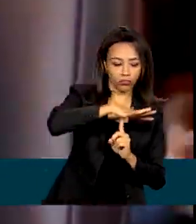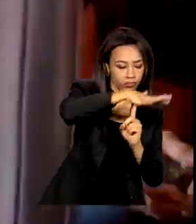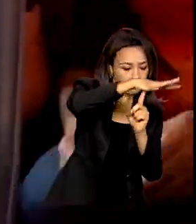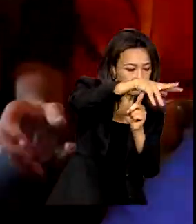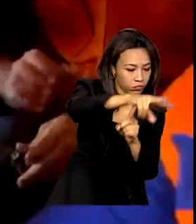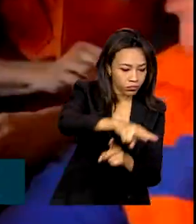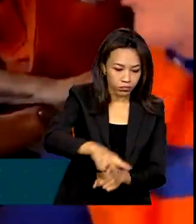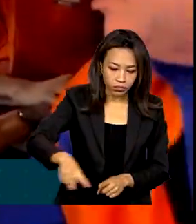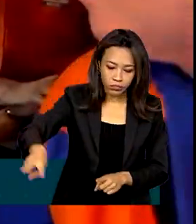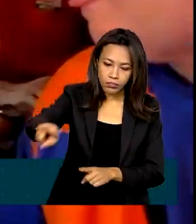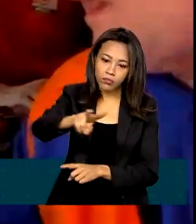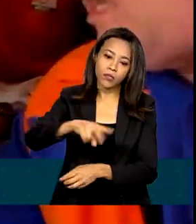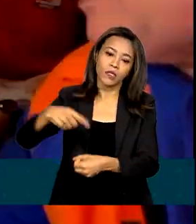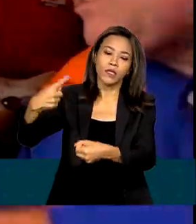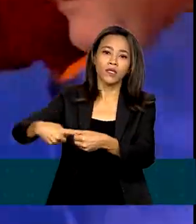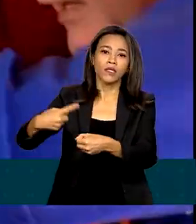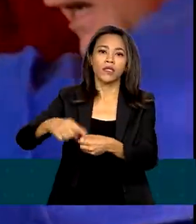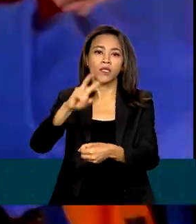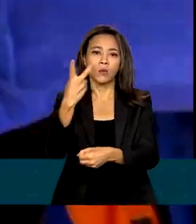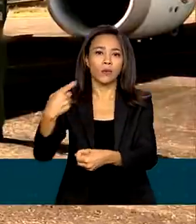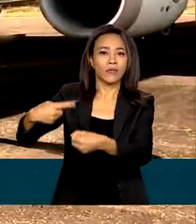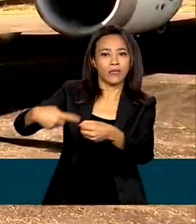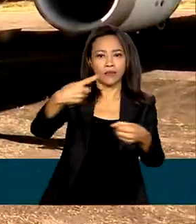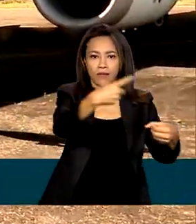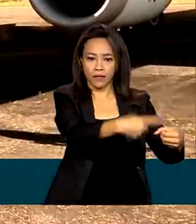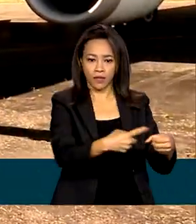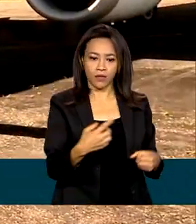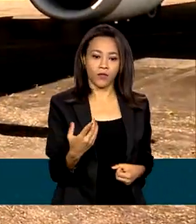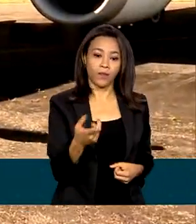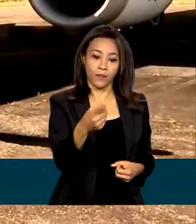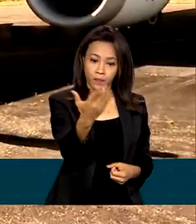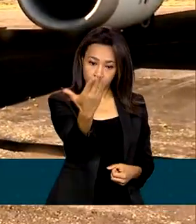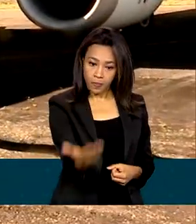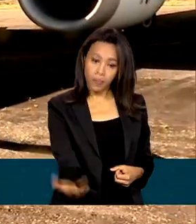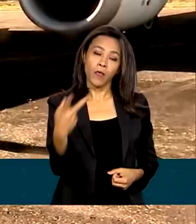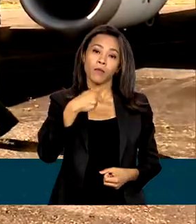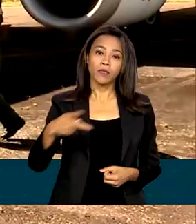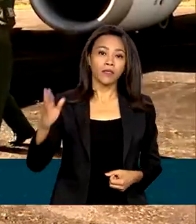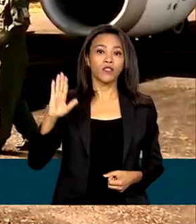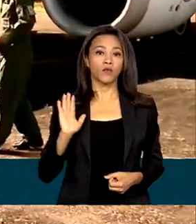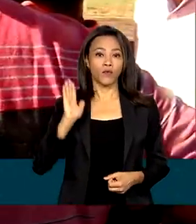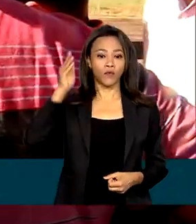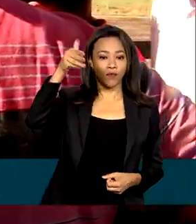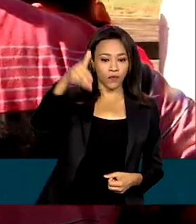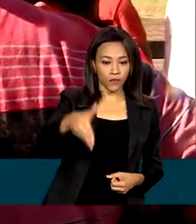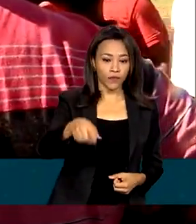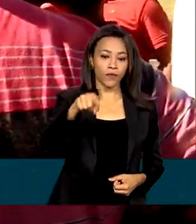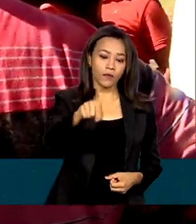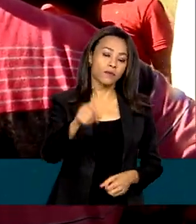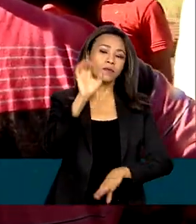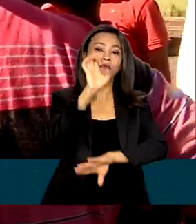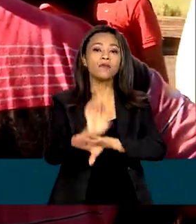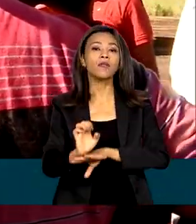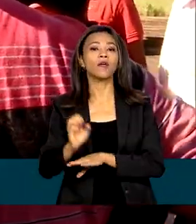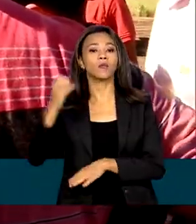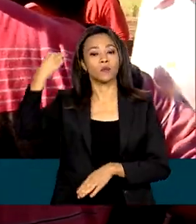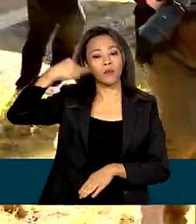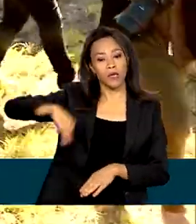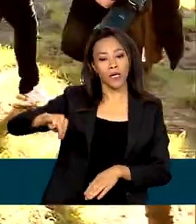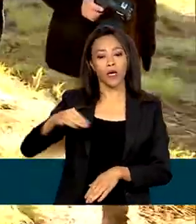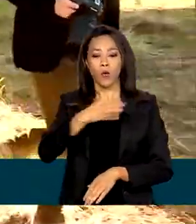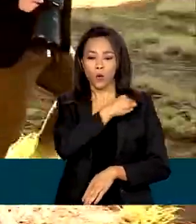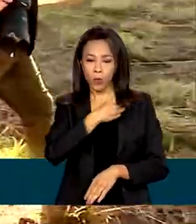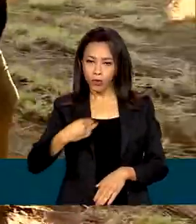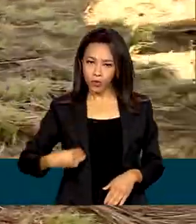municípios de Trisidela do Vale e Pedreiras. O presidente foi ao Maranhão acompanhado do governador do estado e ministros